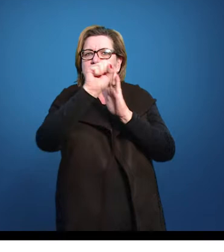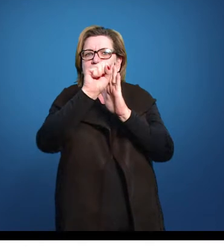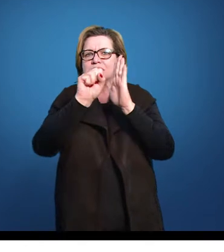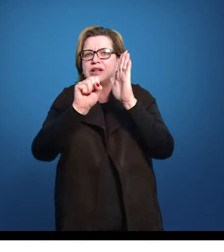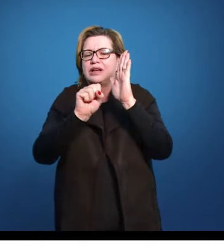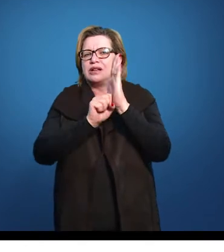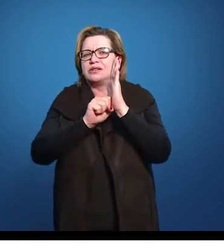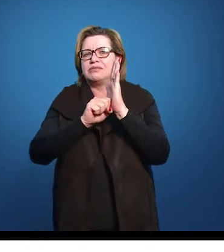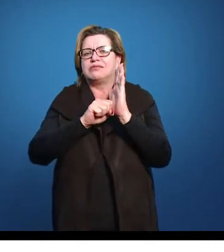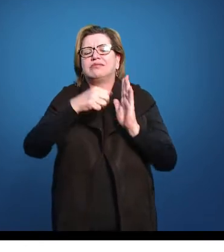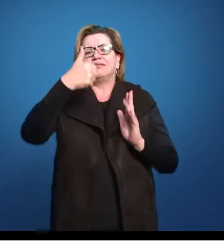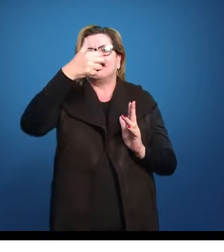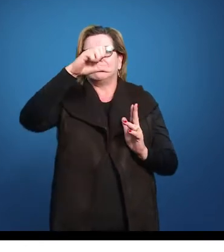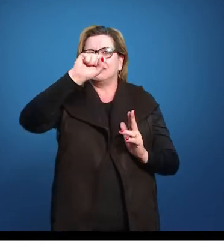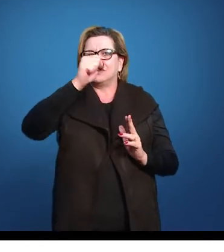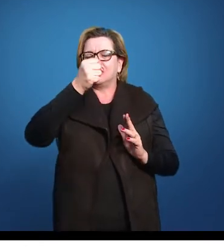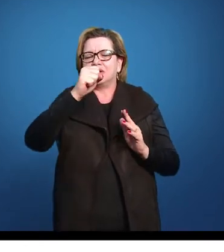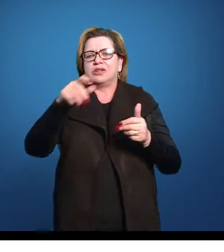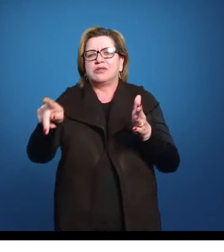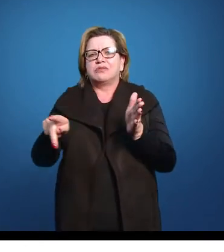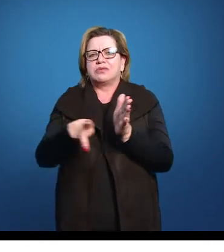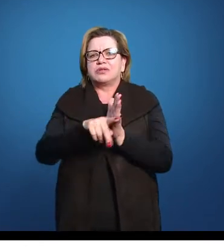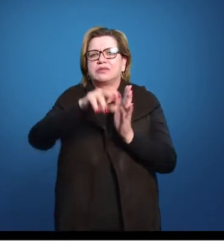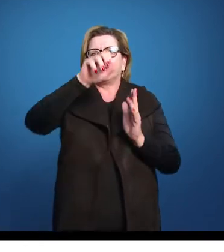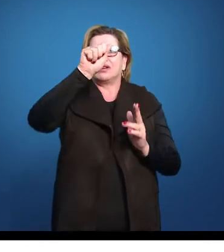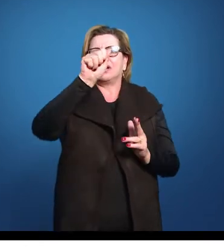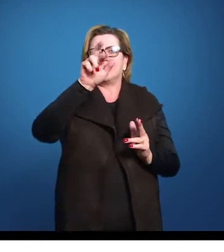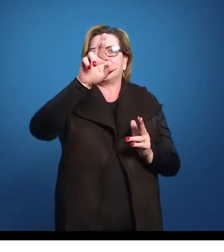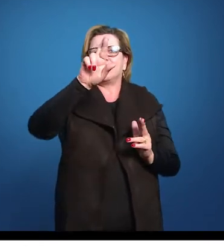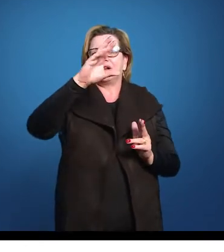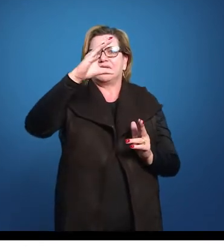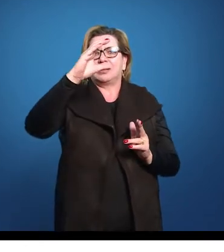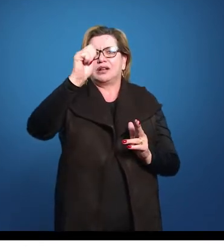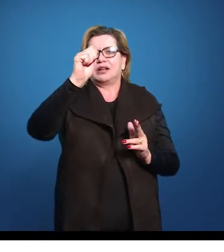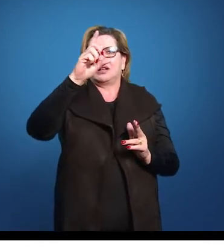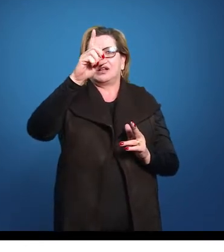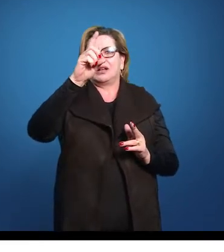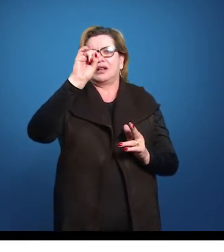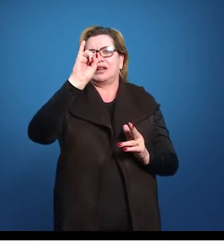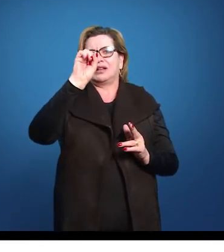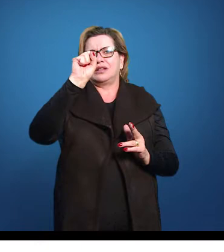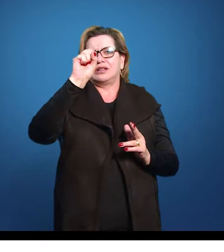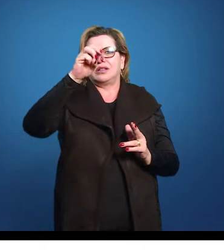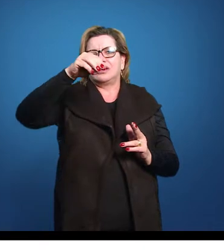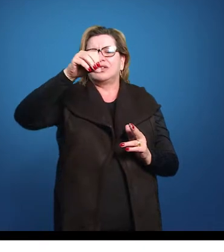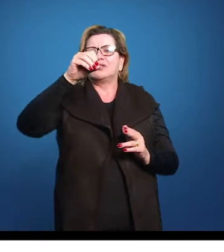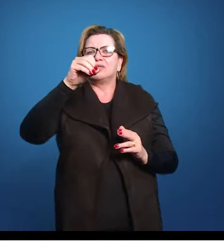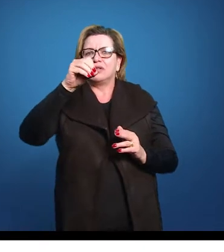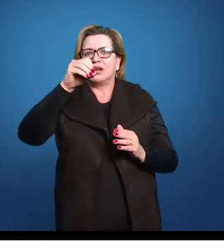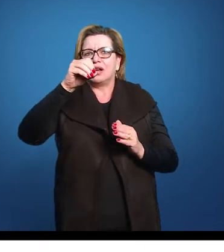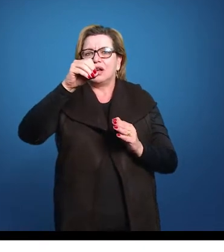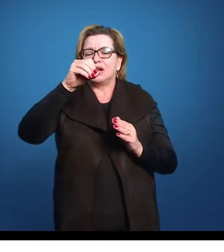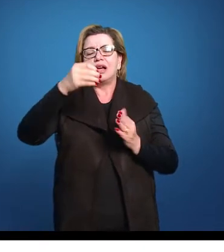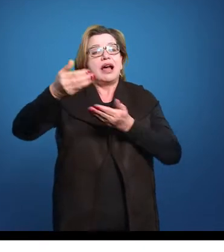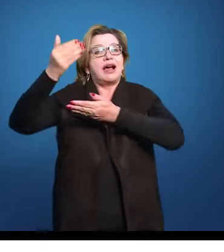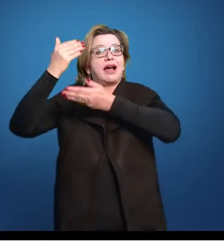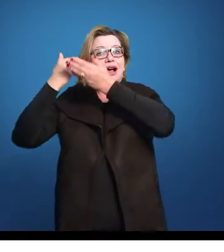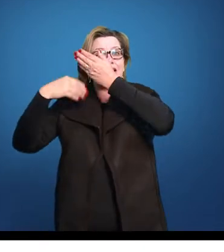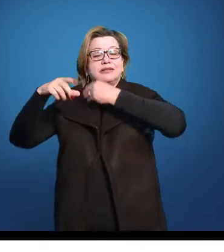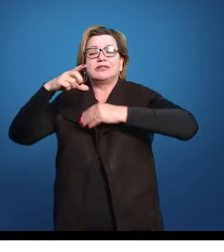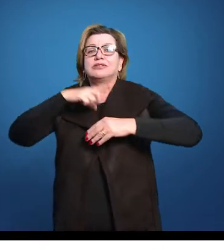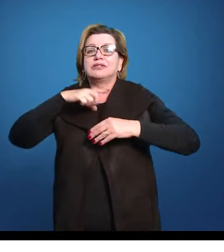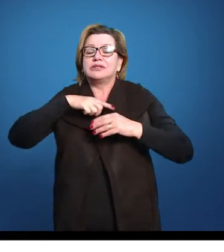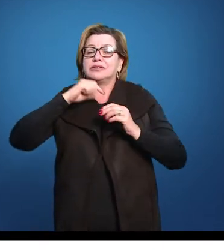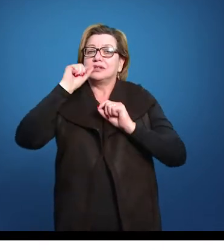do arcadismo. Antes disso, gente tem o que o Antônio Cândido vai chamar de Era das Manifestações Literárias. O que vai entrar nessa Era das Manifestações